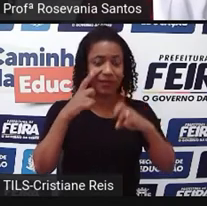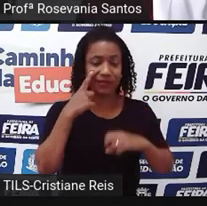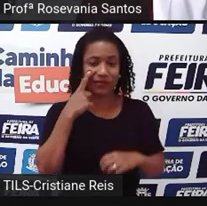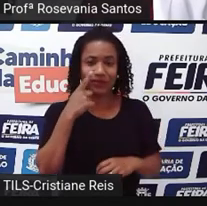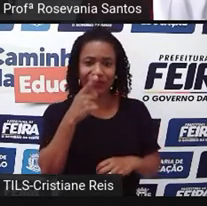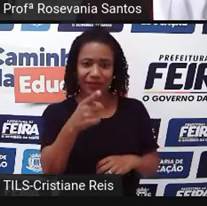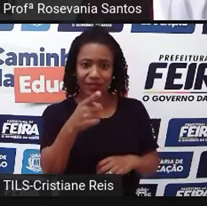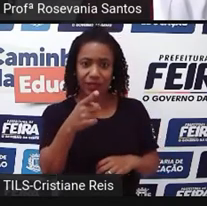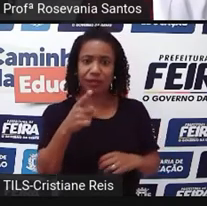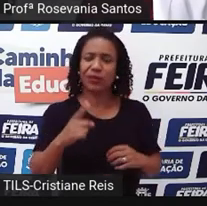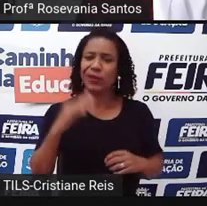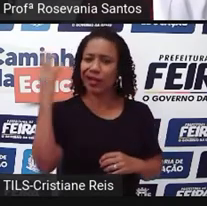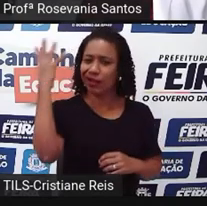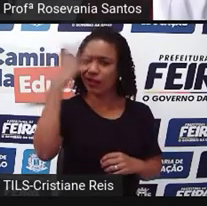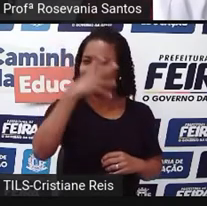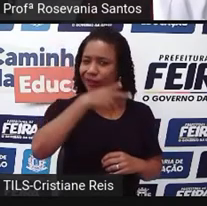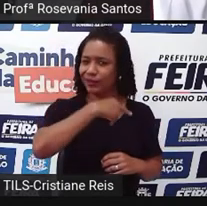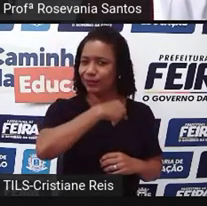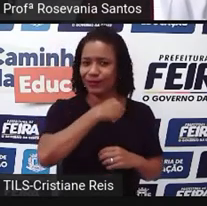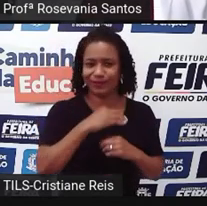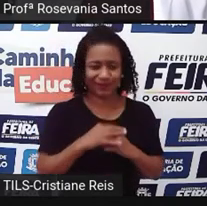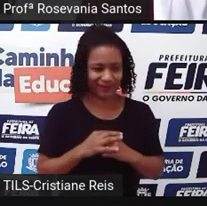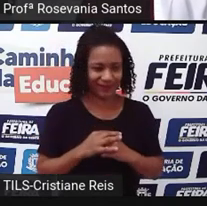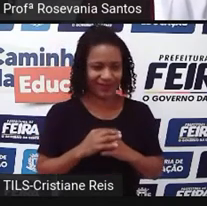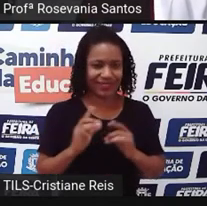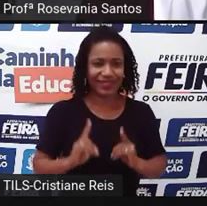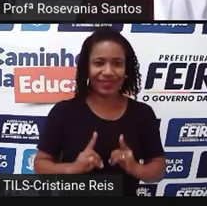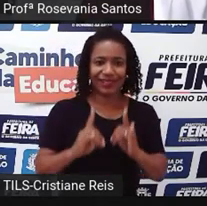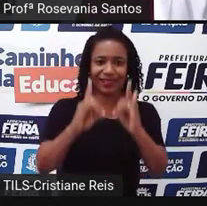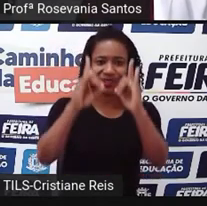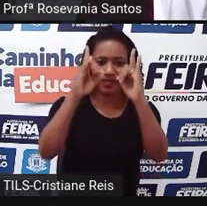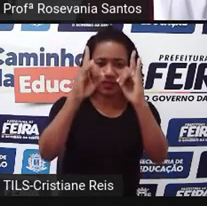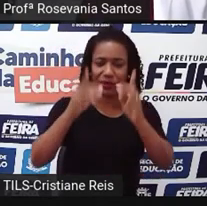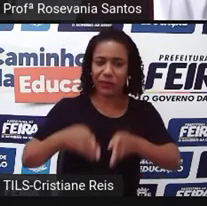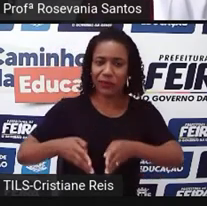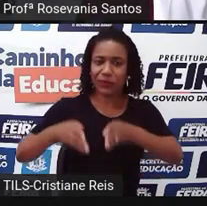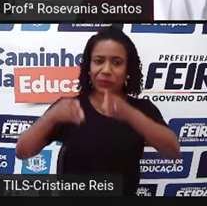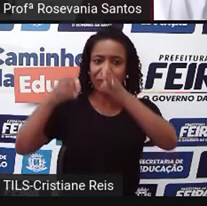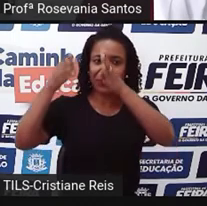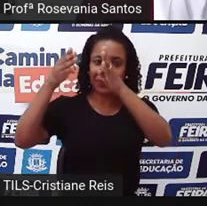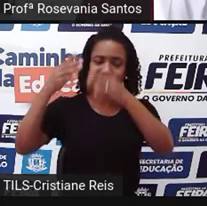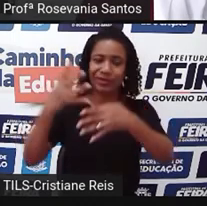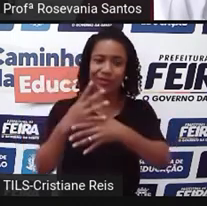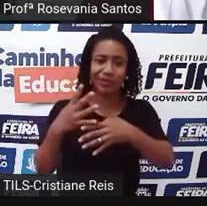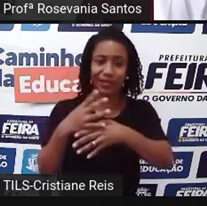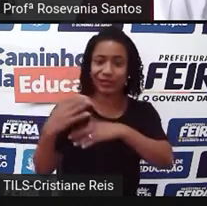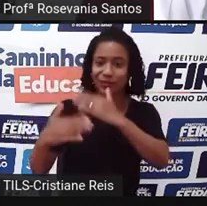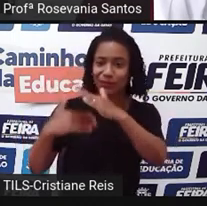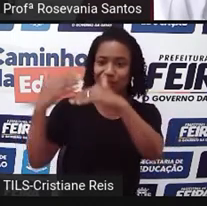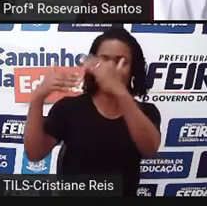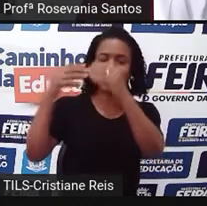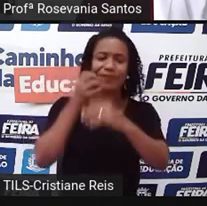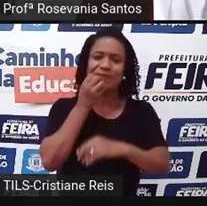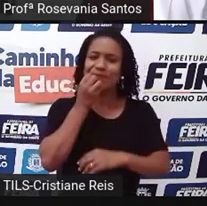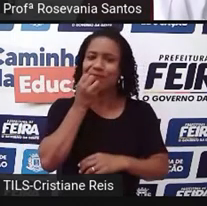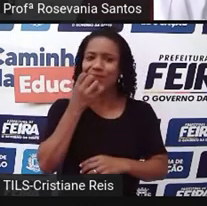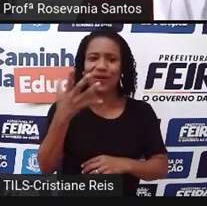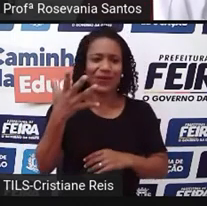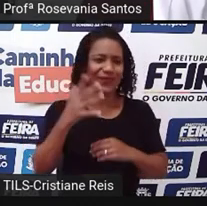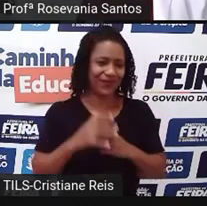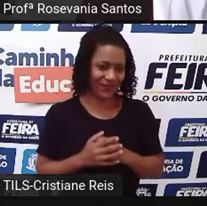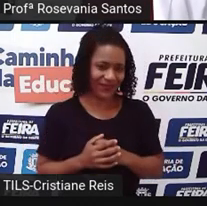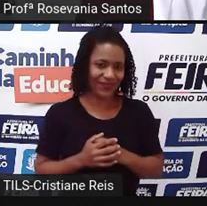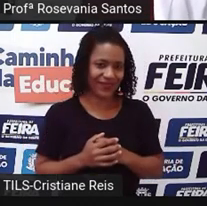aqui, percebam o espaço, quando a gente fala do desenvolvimento urbano, o primeiro elemento que vai embora quase que praticamente é a